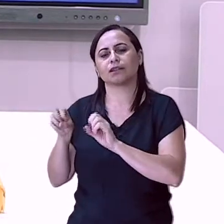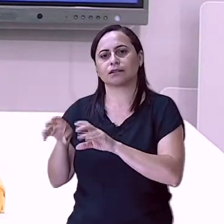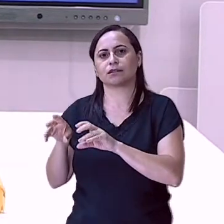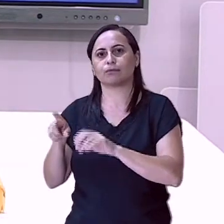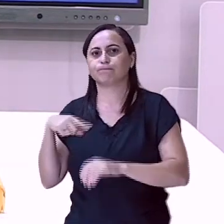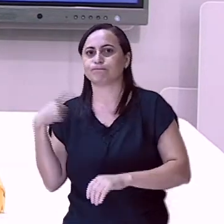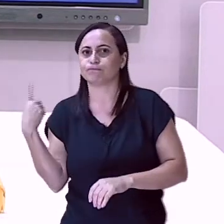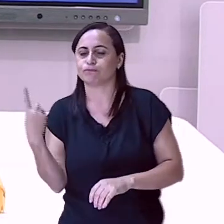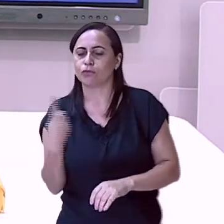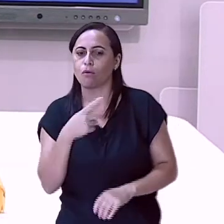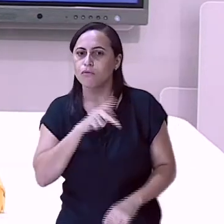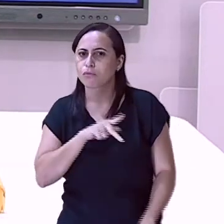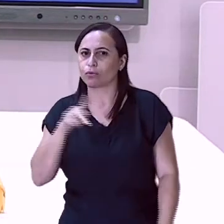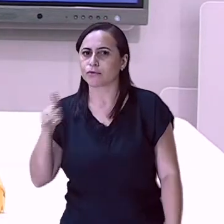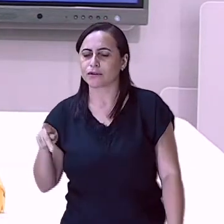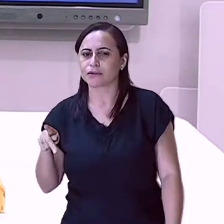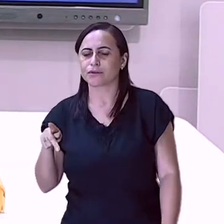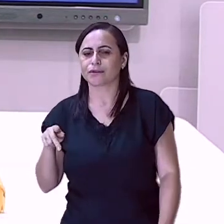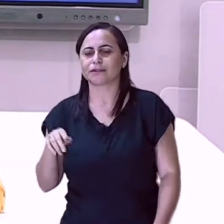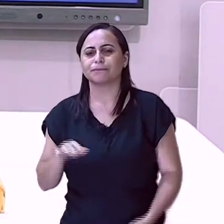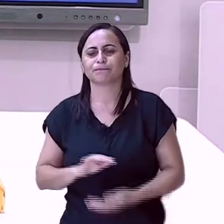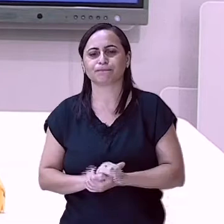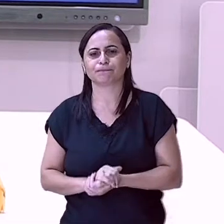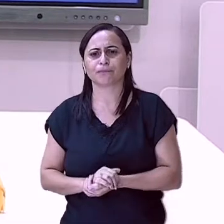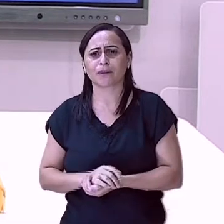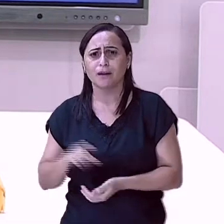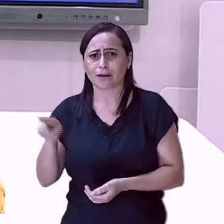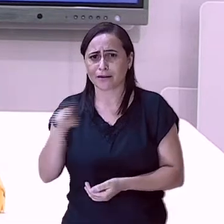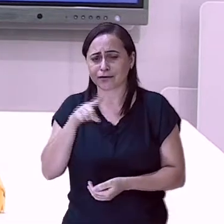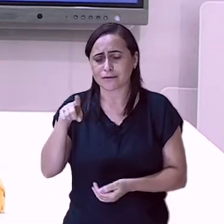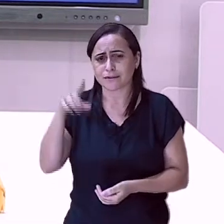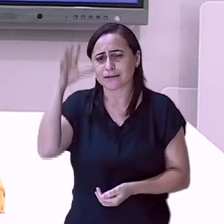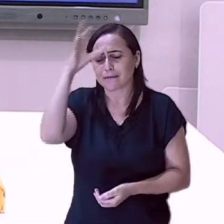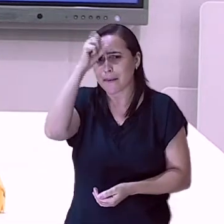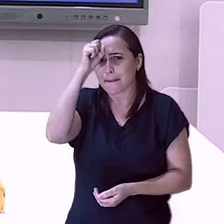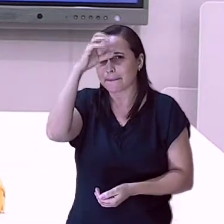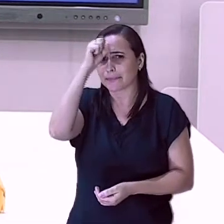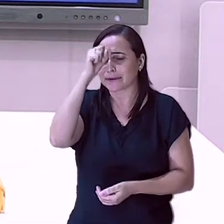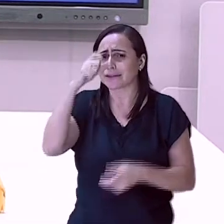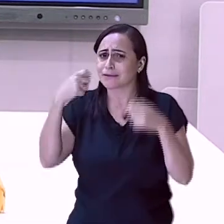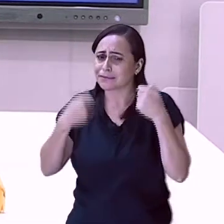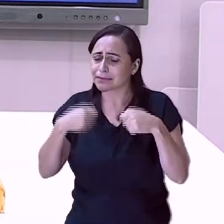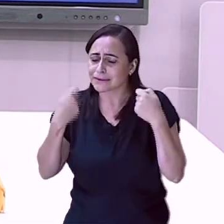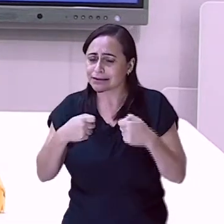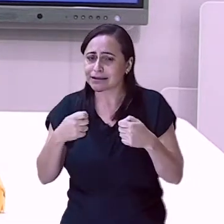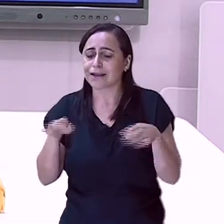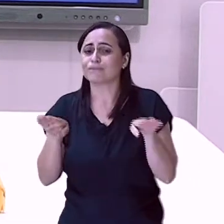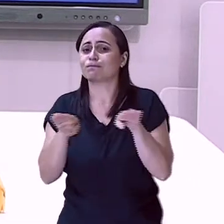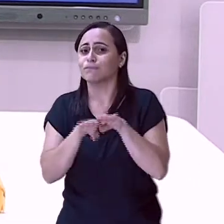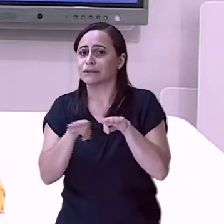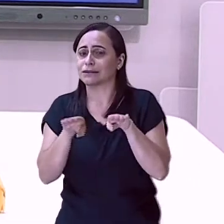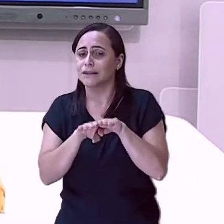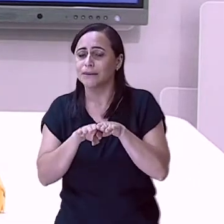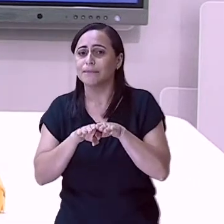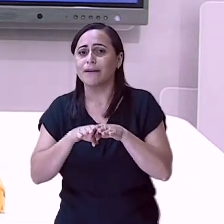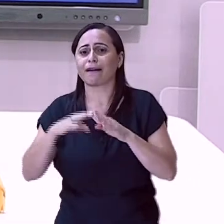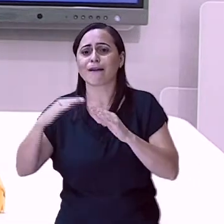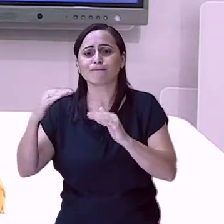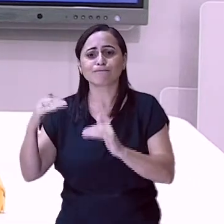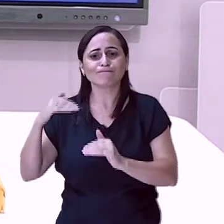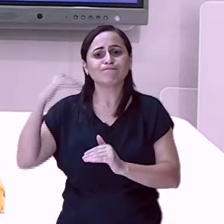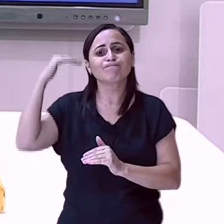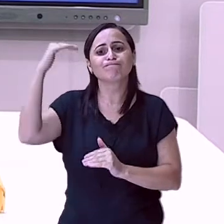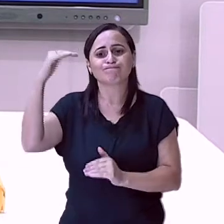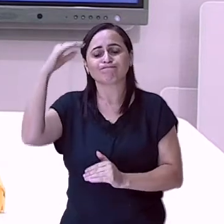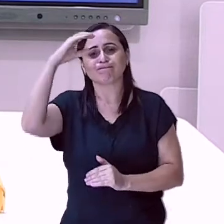Para levar conhecimento até você, nós tivemos que aprender. Nossa, e nós aprendemos tanto. Mas